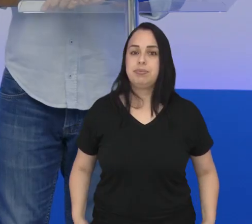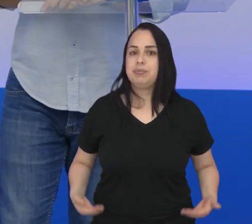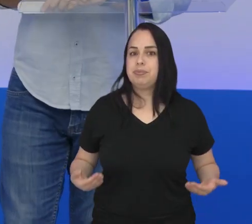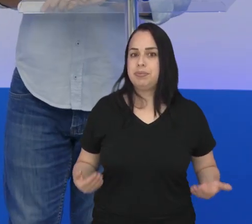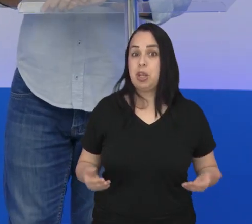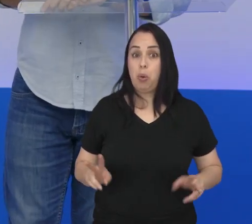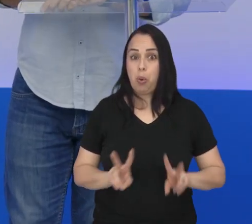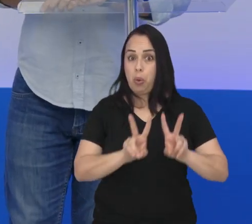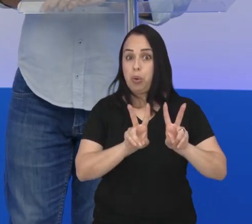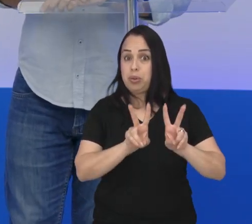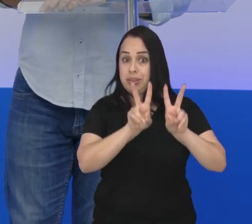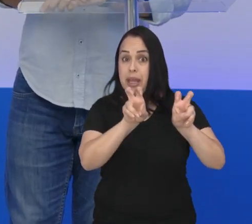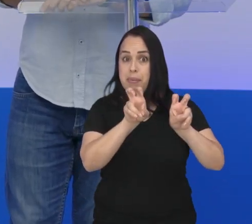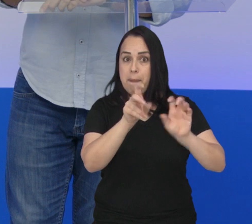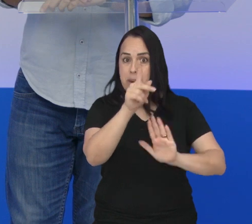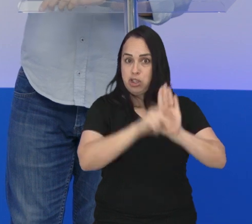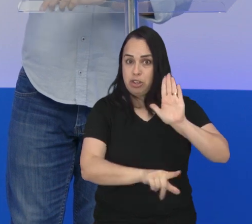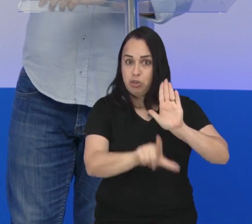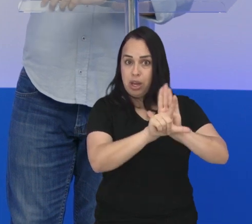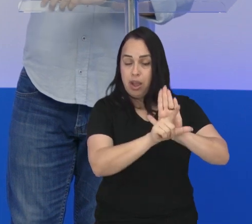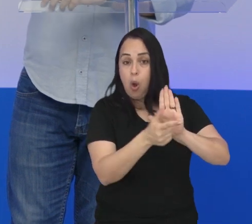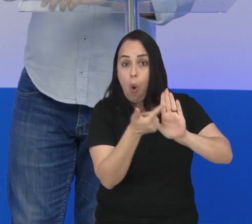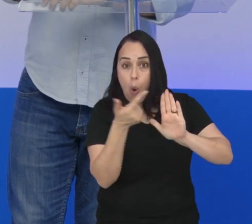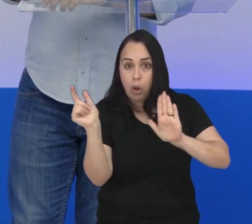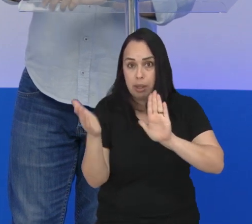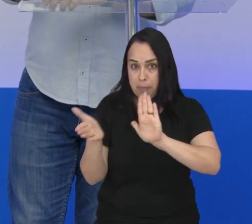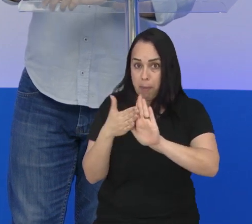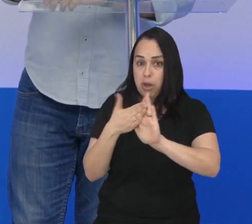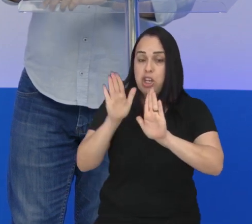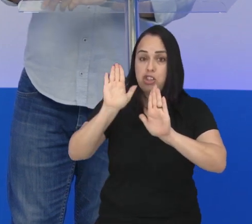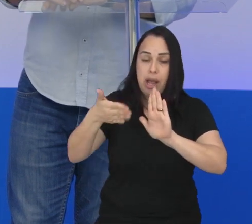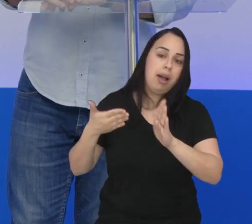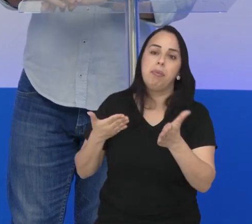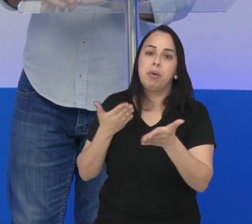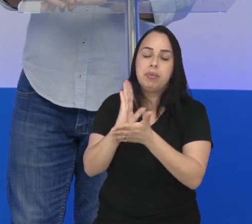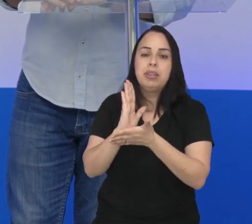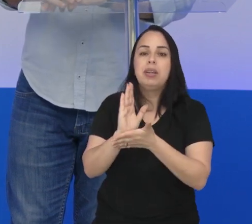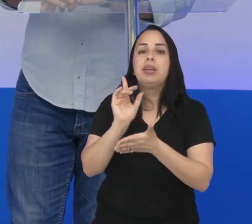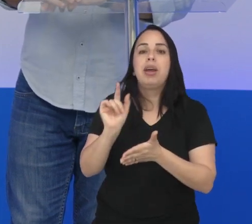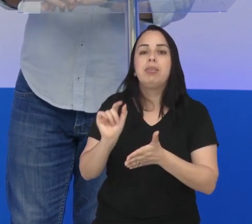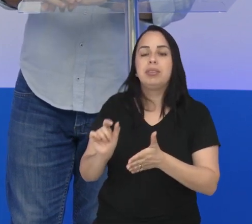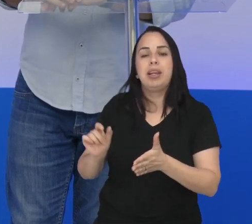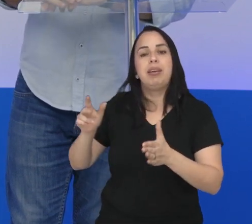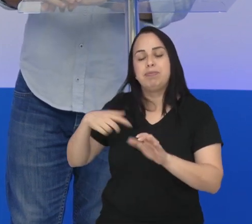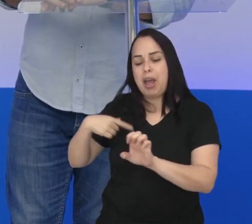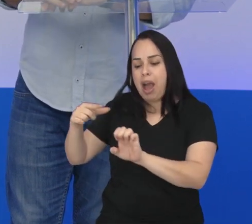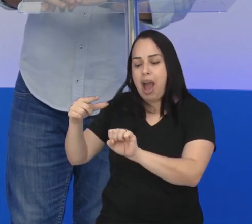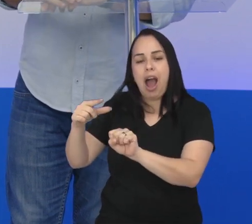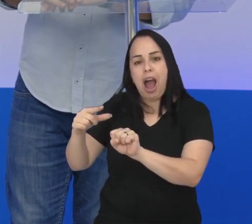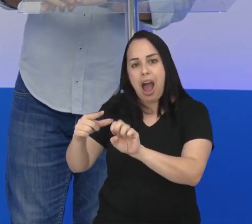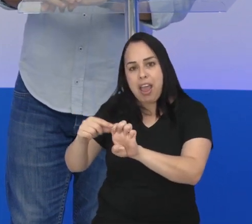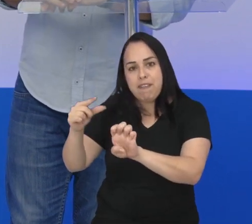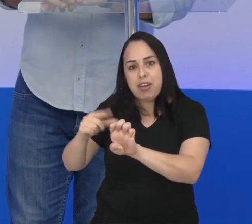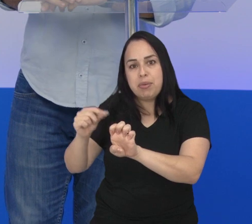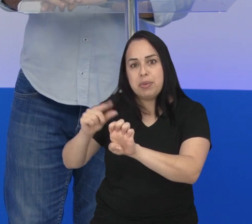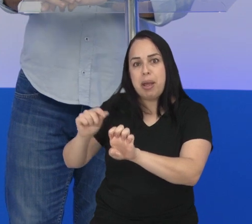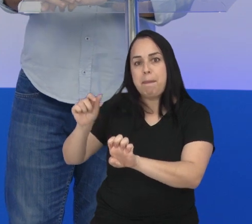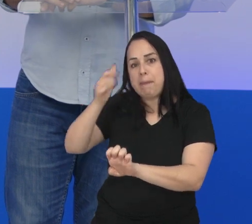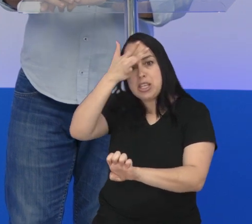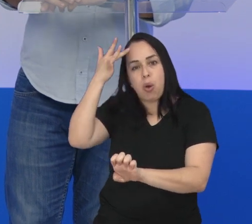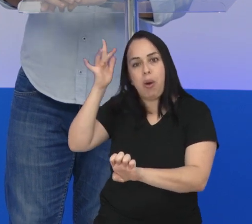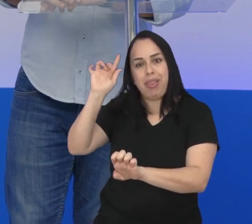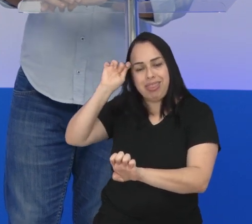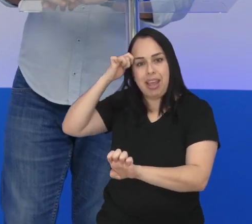E ainda sobre projetos de lei, outra proposta aprovada na Câmara quer estimular e fortalecer o afroempreendedorismo na